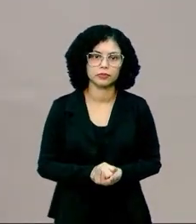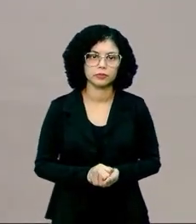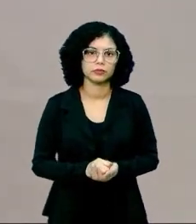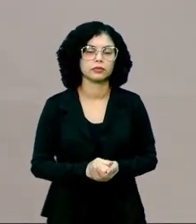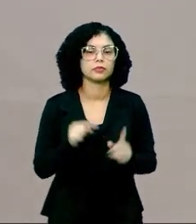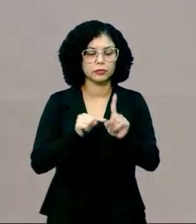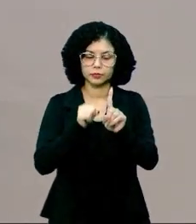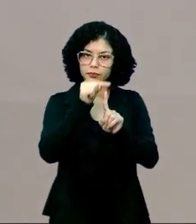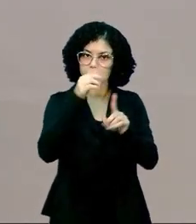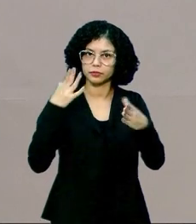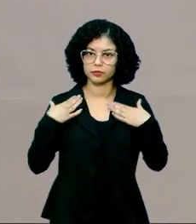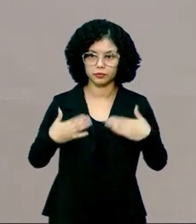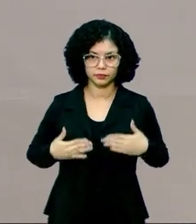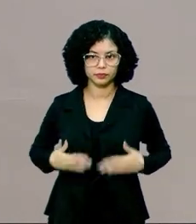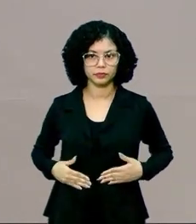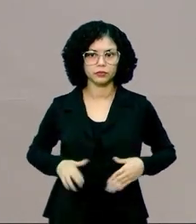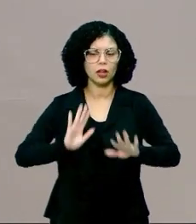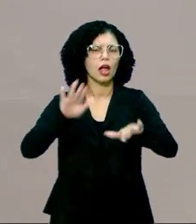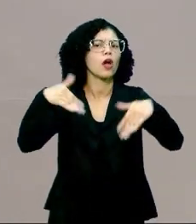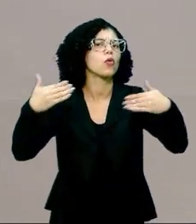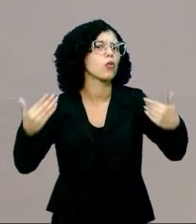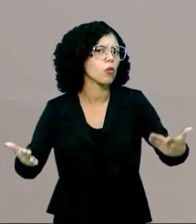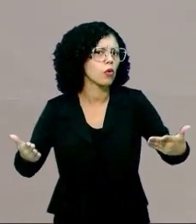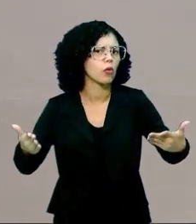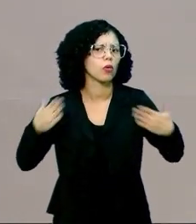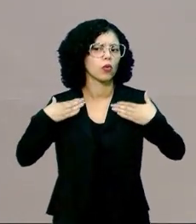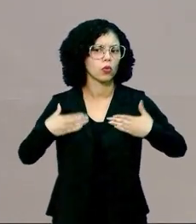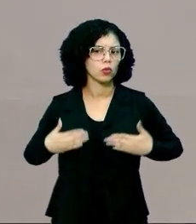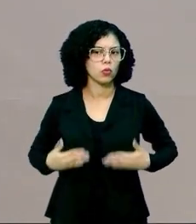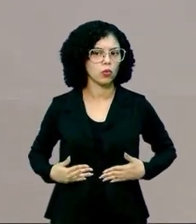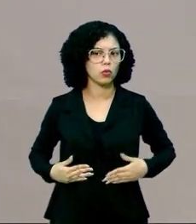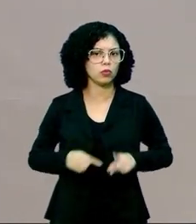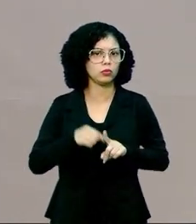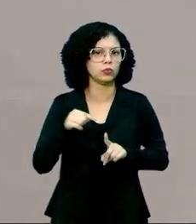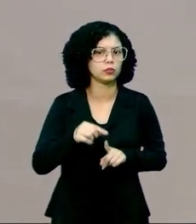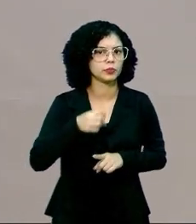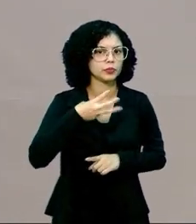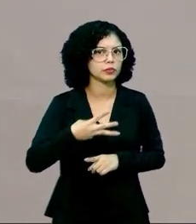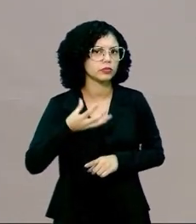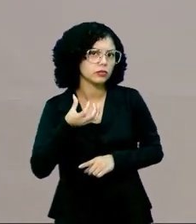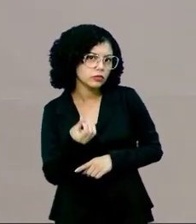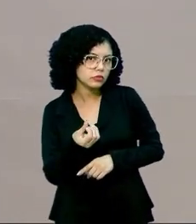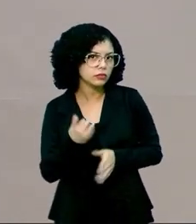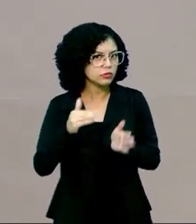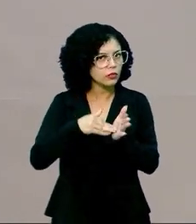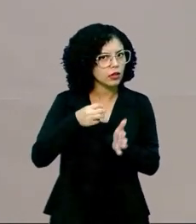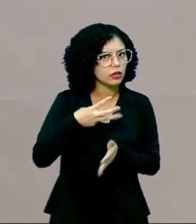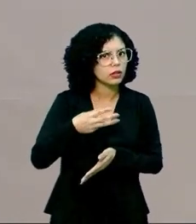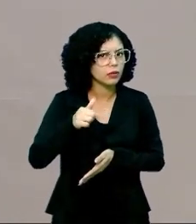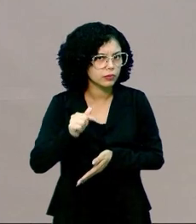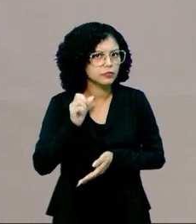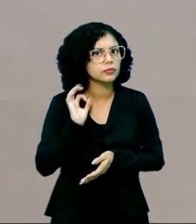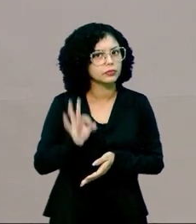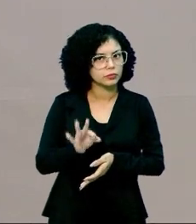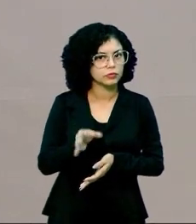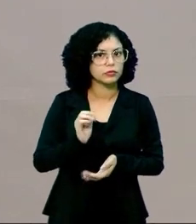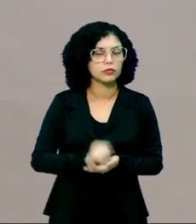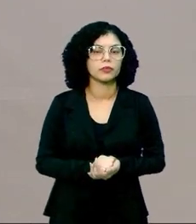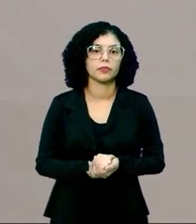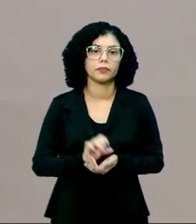A temperatura corporal. Qual é a nossa temperatura média? É de 36 a 37 graus Celsius, certo?